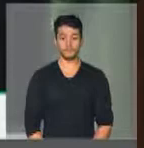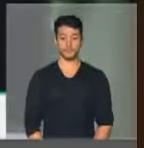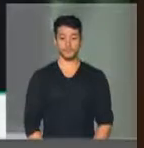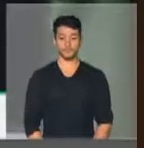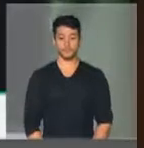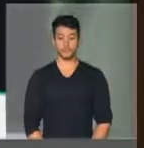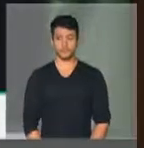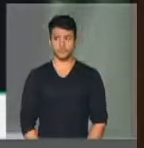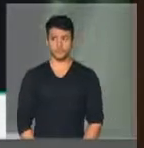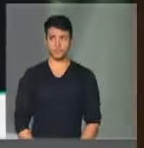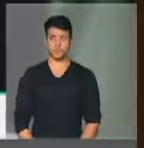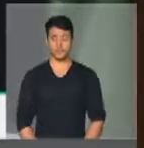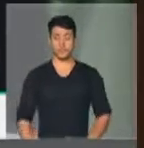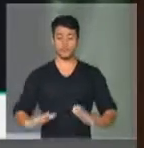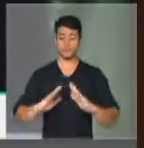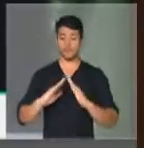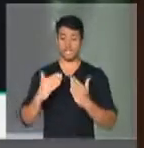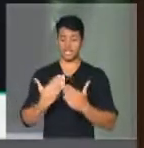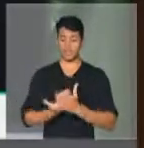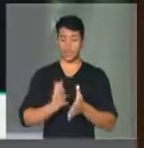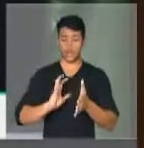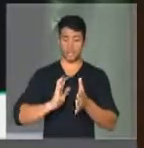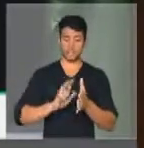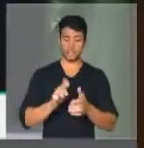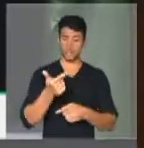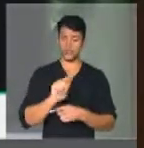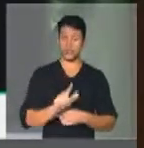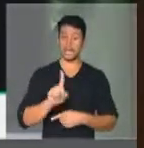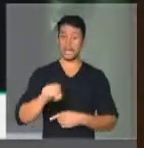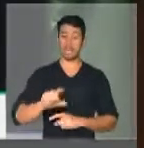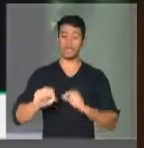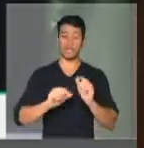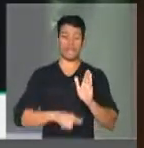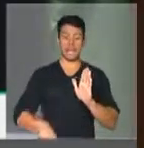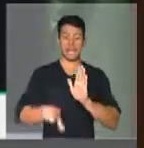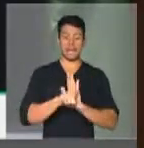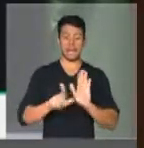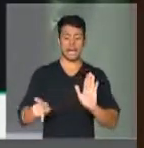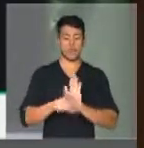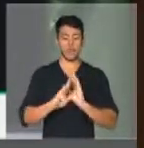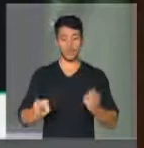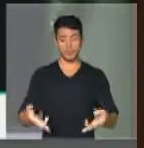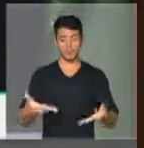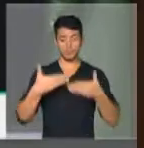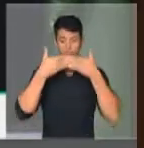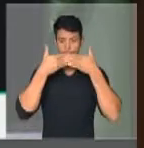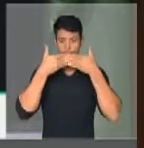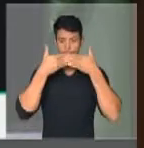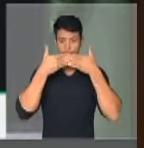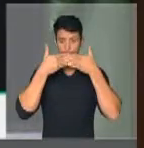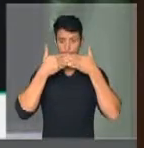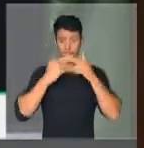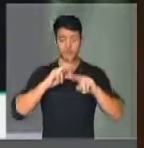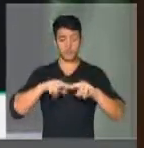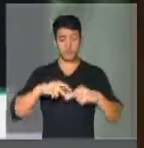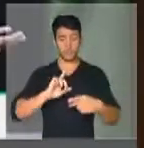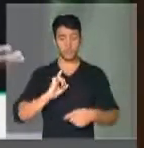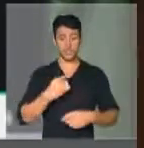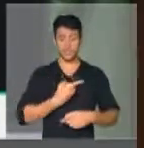brasileira, essa escola sem partido é a lei da mordaça. É isso que nós estamos, na verdade,